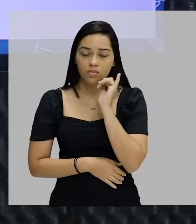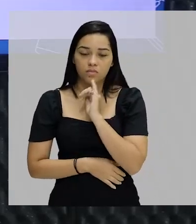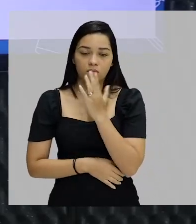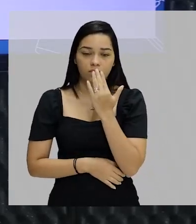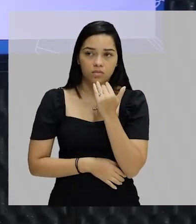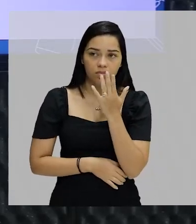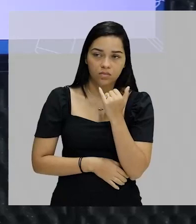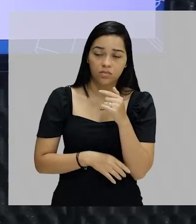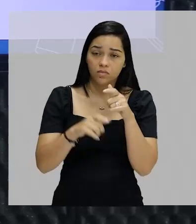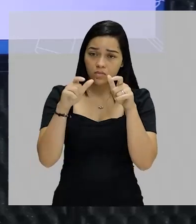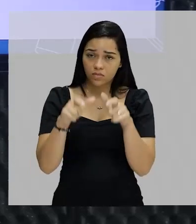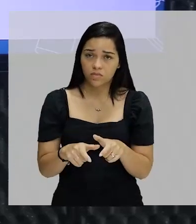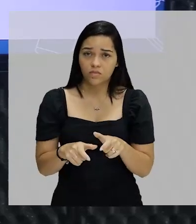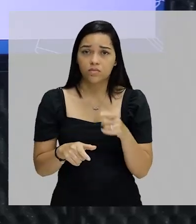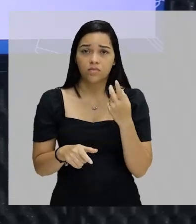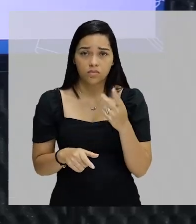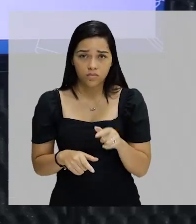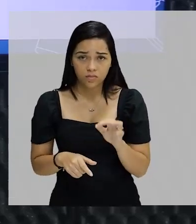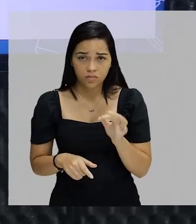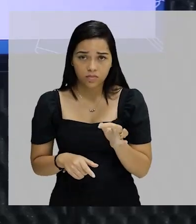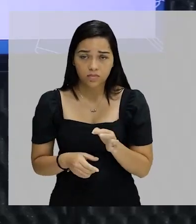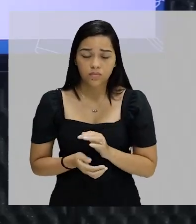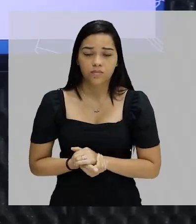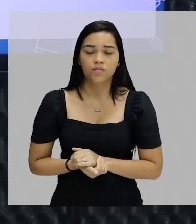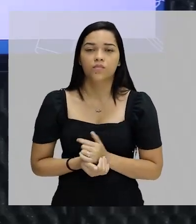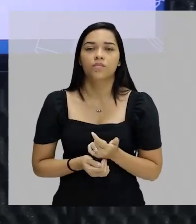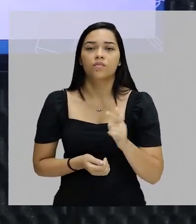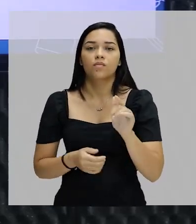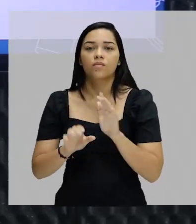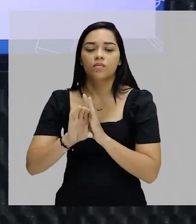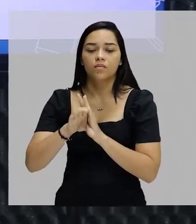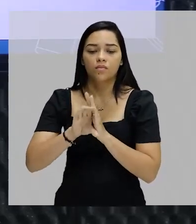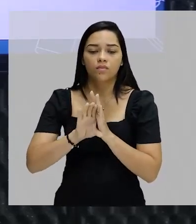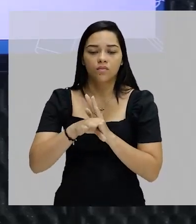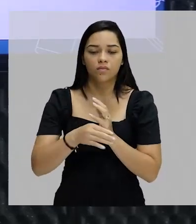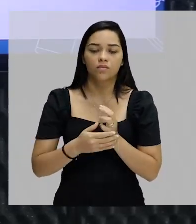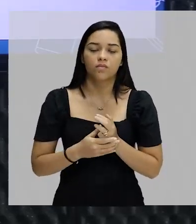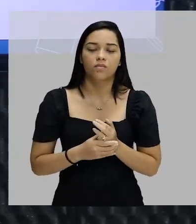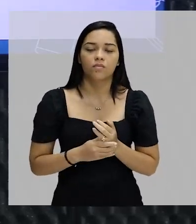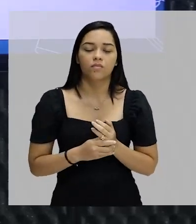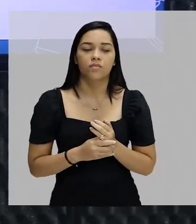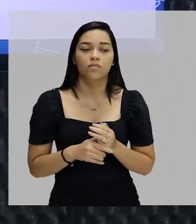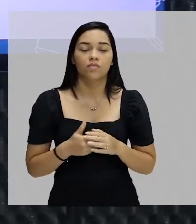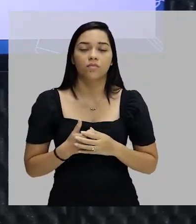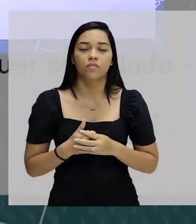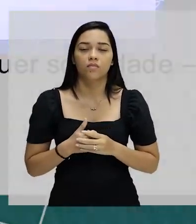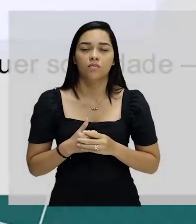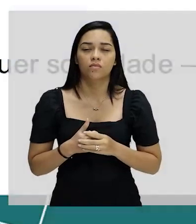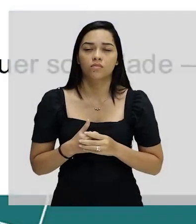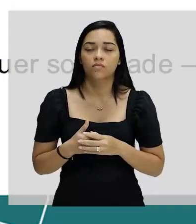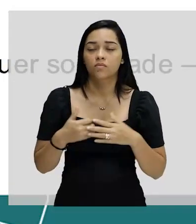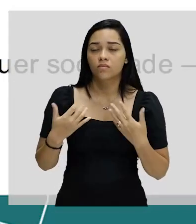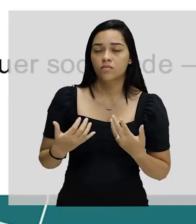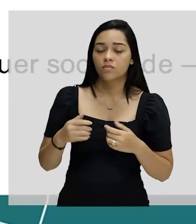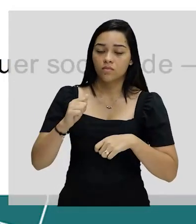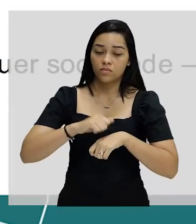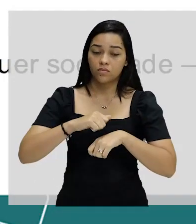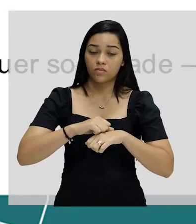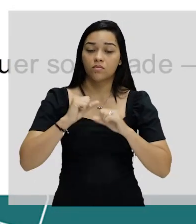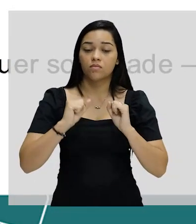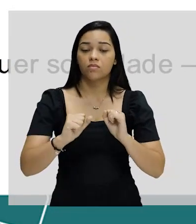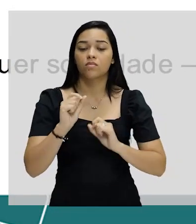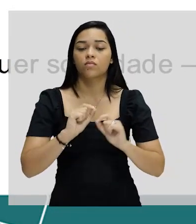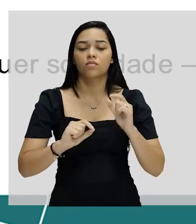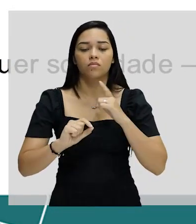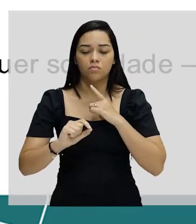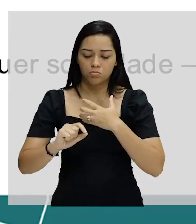alimentação e moradia. Aí tudo bem. Vamos para outro conceito, pobreza relativa. A pobreza também pode ser vista